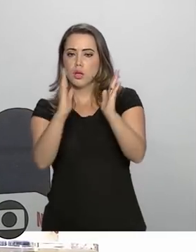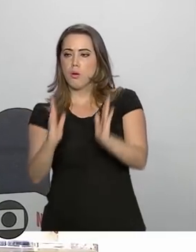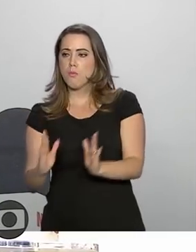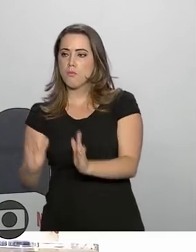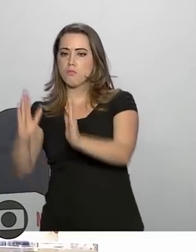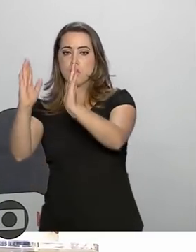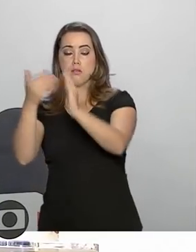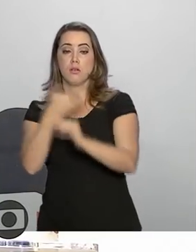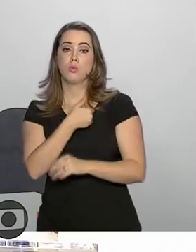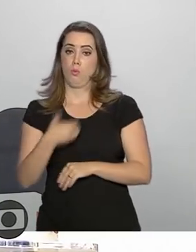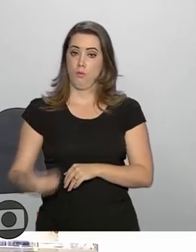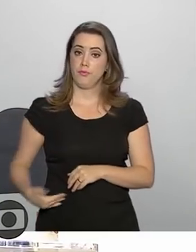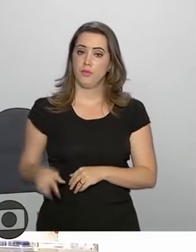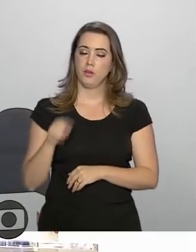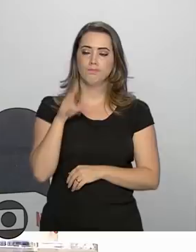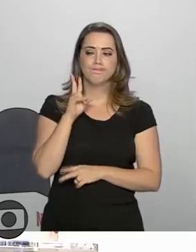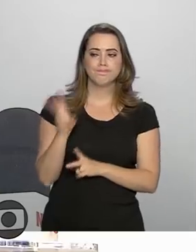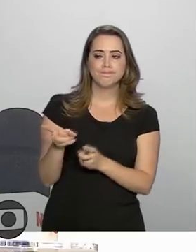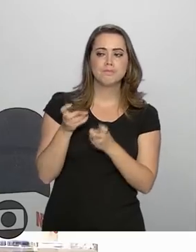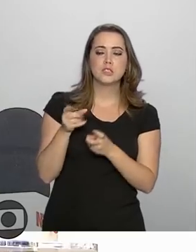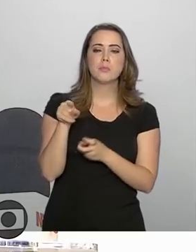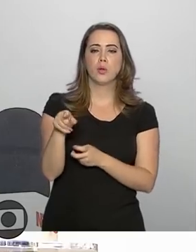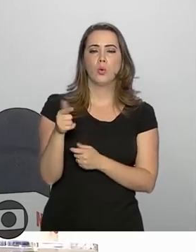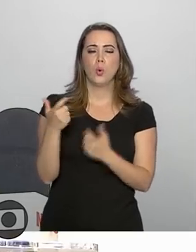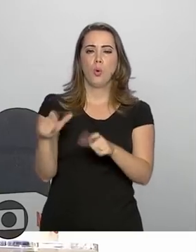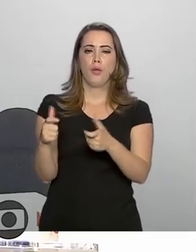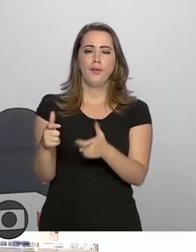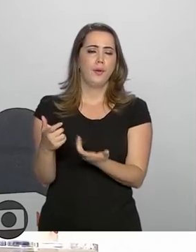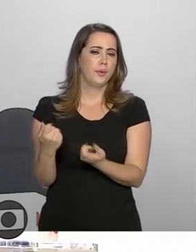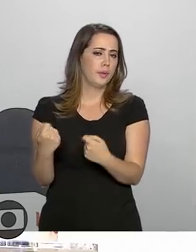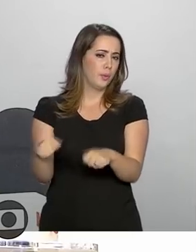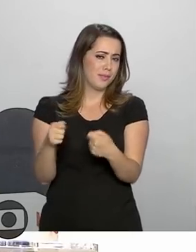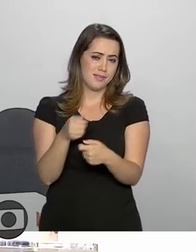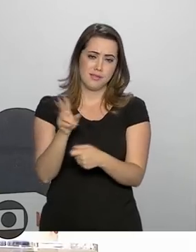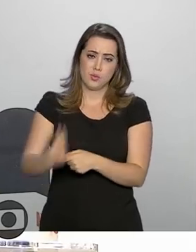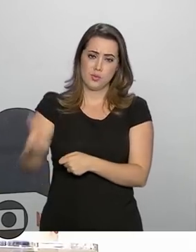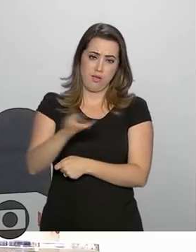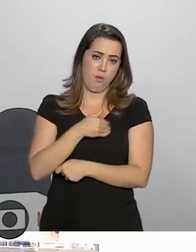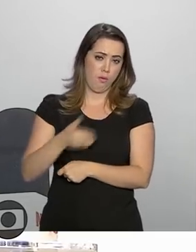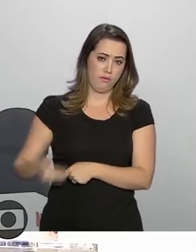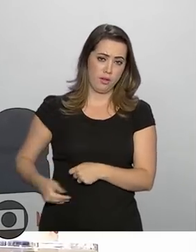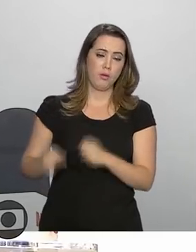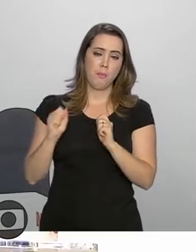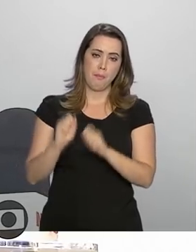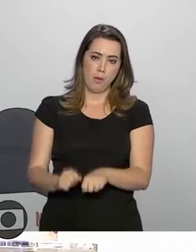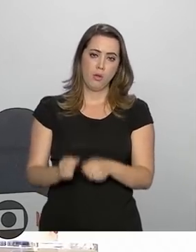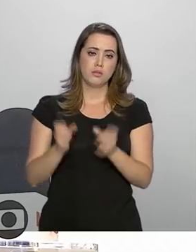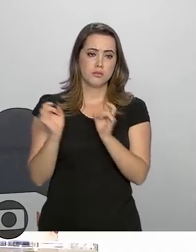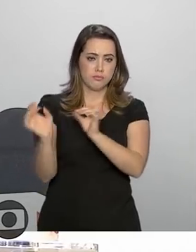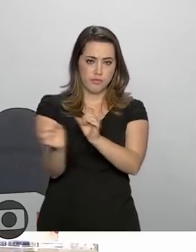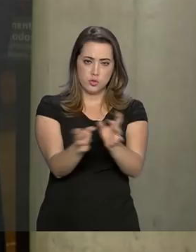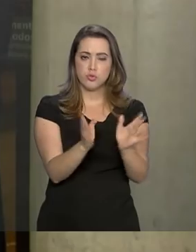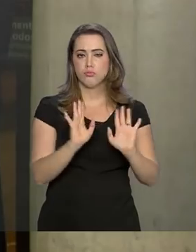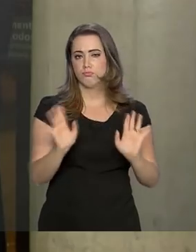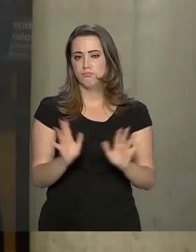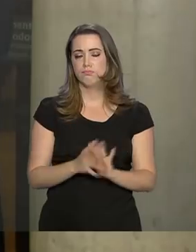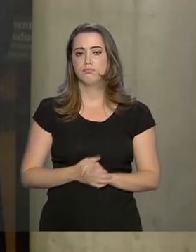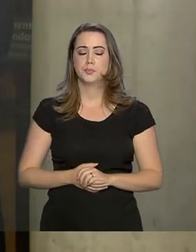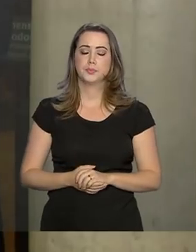aqueles que, não sendo passíveis de uso pelo governo, possam ser alienados.